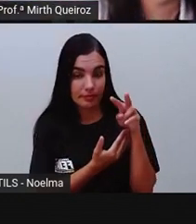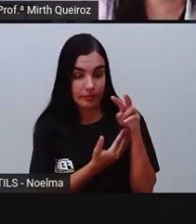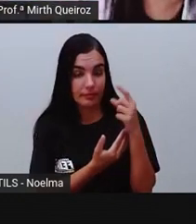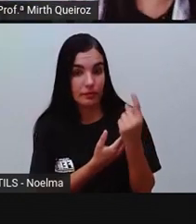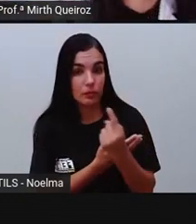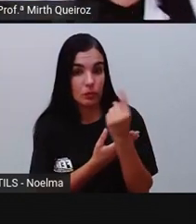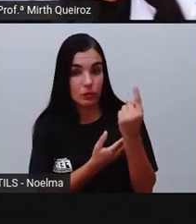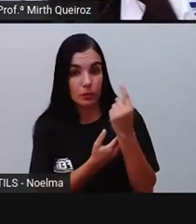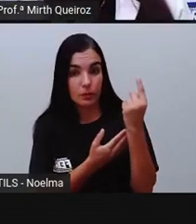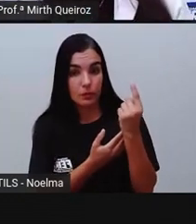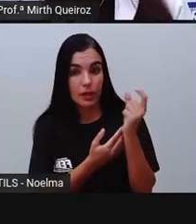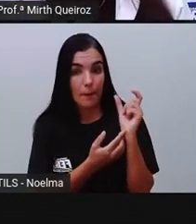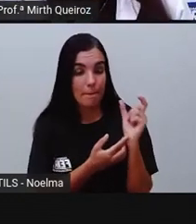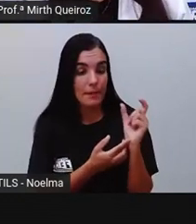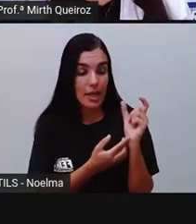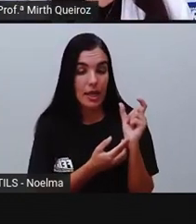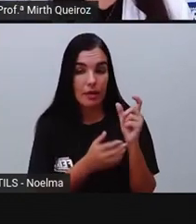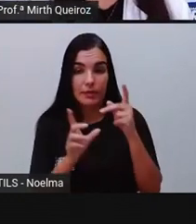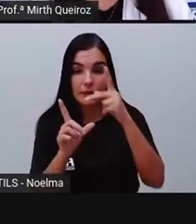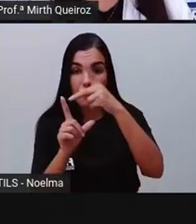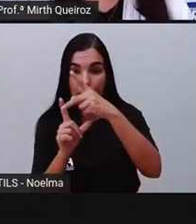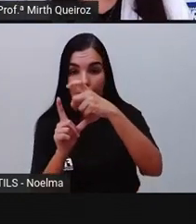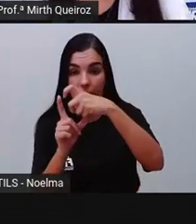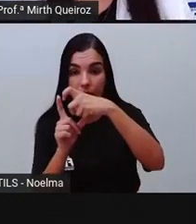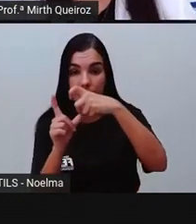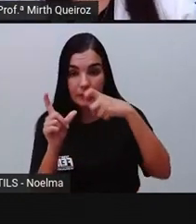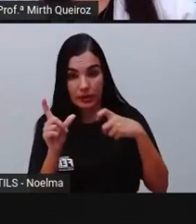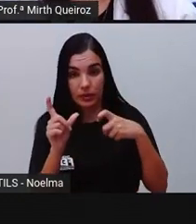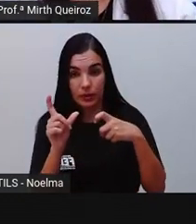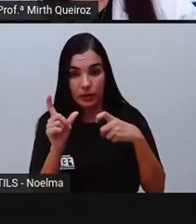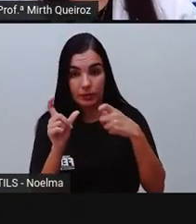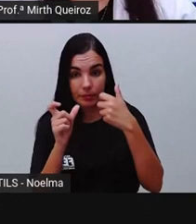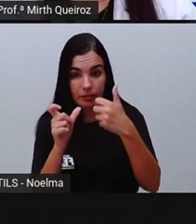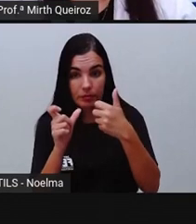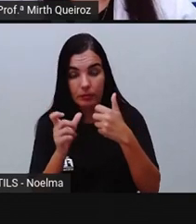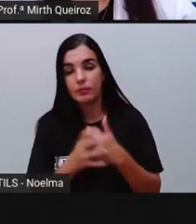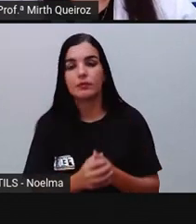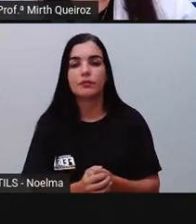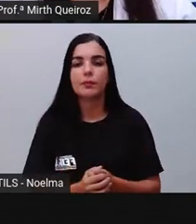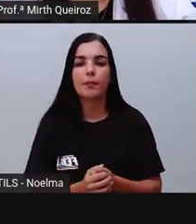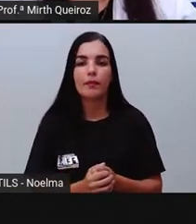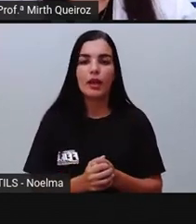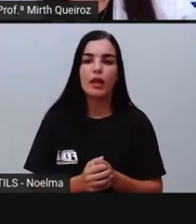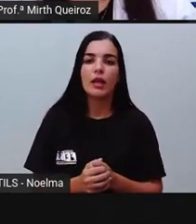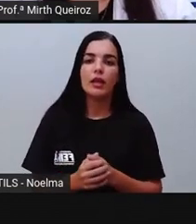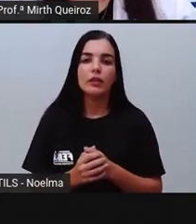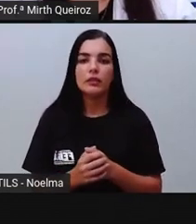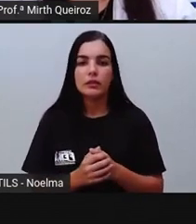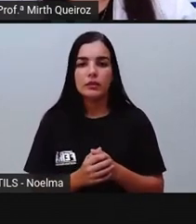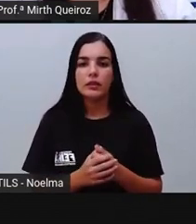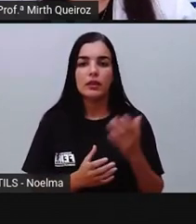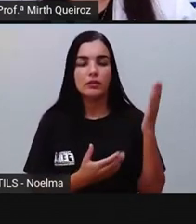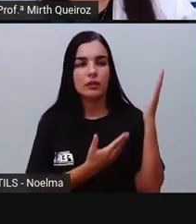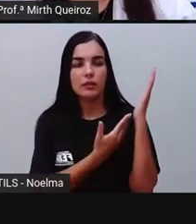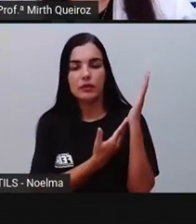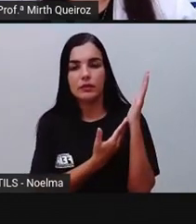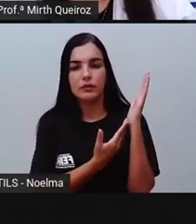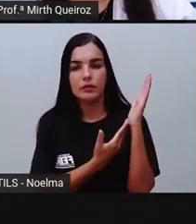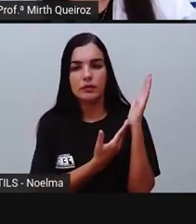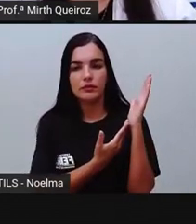Nós vamos falar sobre as palavras paroxítonas, certo? Hífen, pólen, próton,